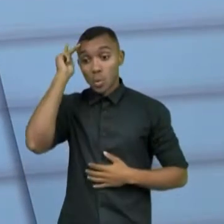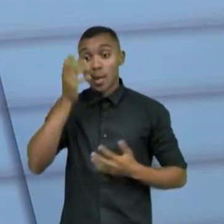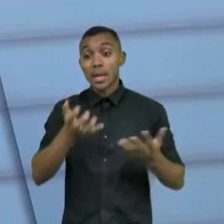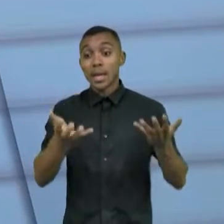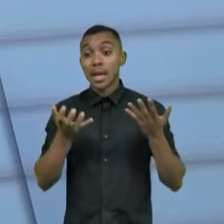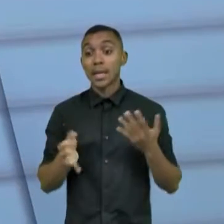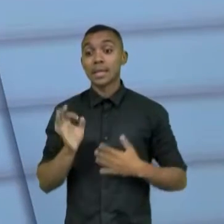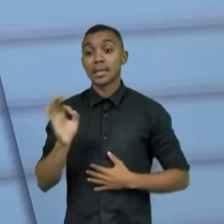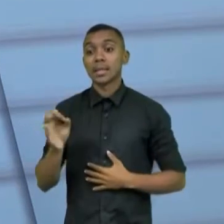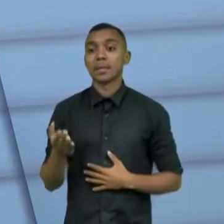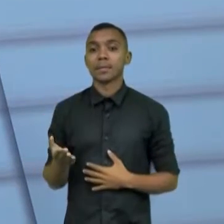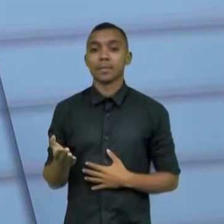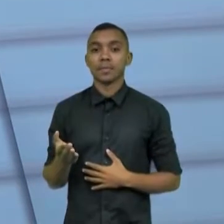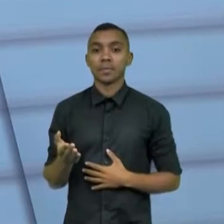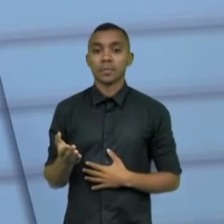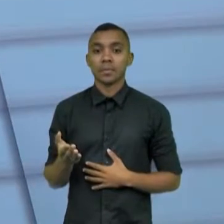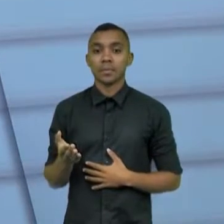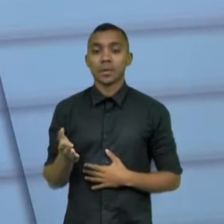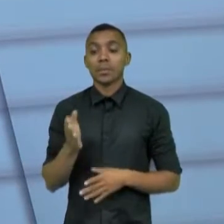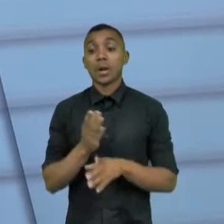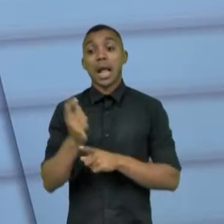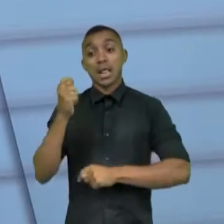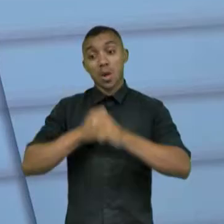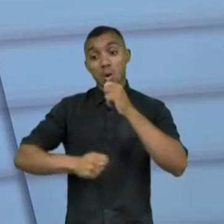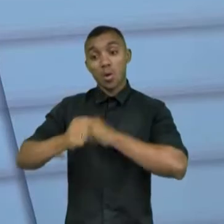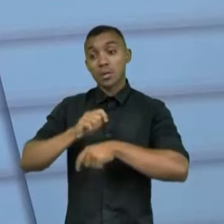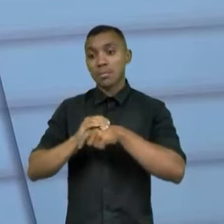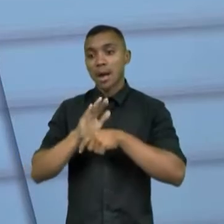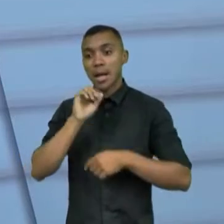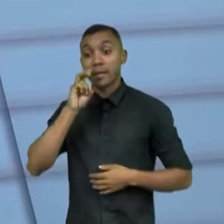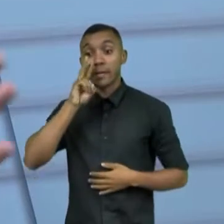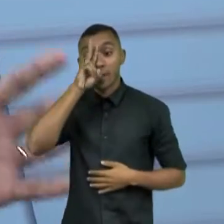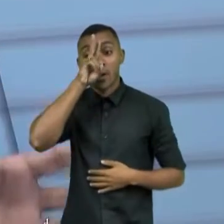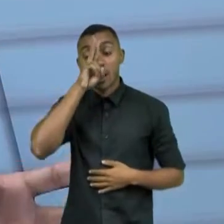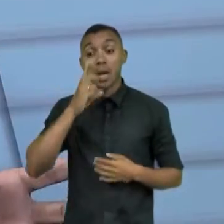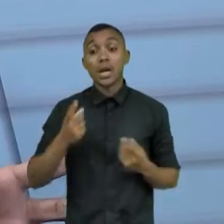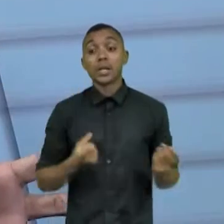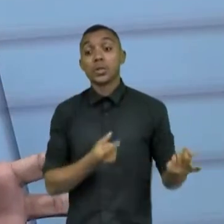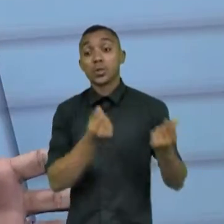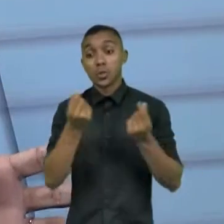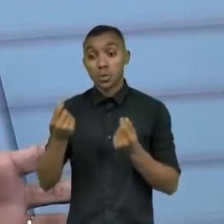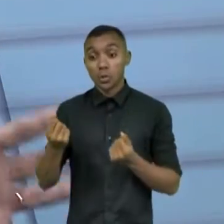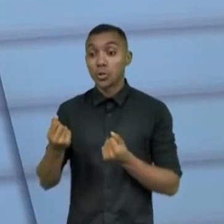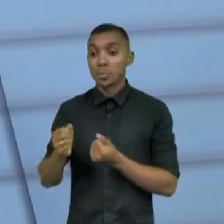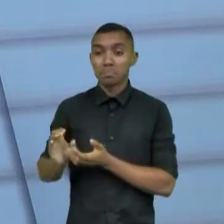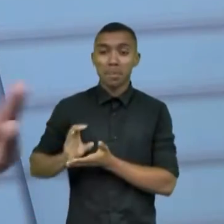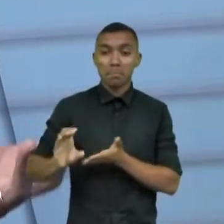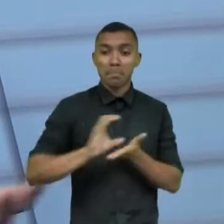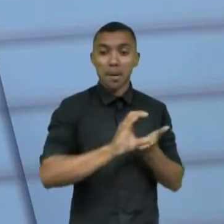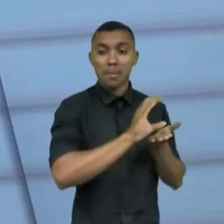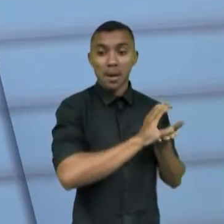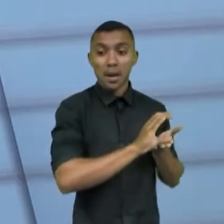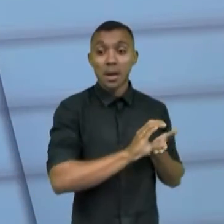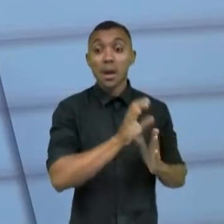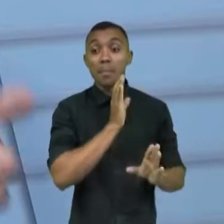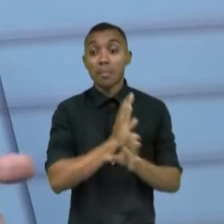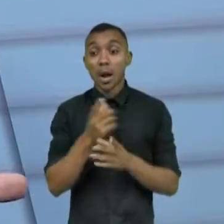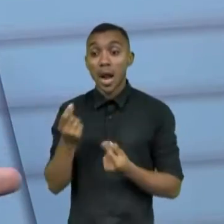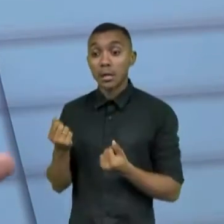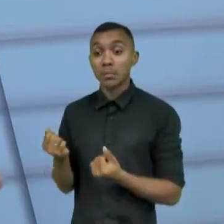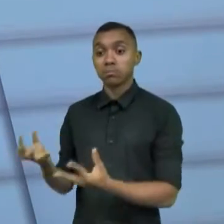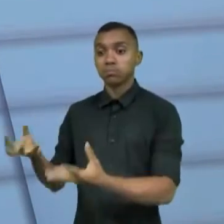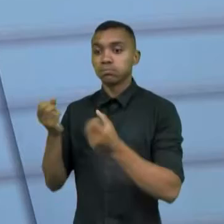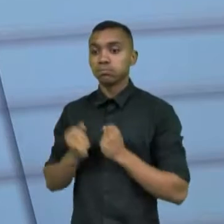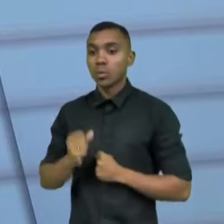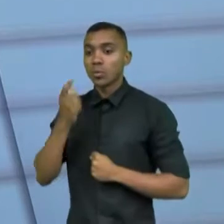o ecossistema de modelo de negócio de impacto se fortaleça. E o dinheiro vai para esses apoiadores, né? Para que, através dessa verba, eles consigam